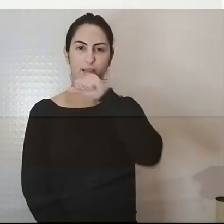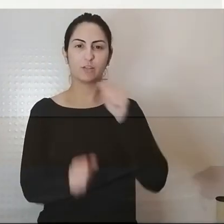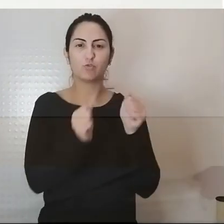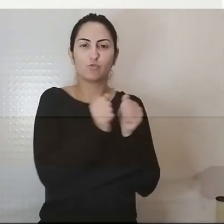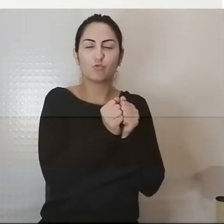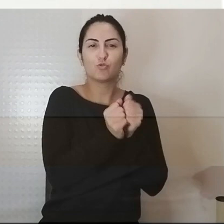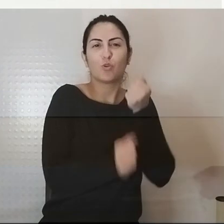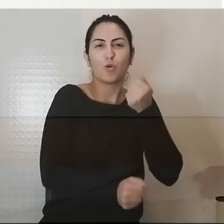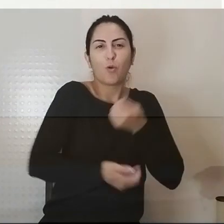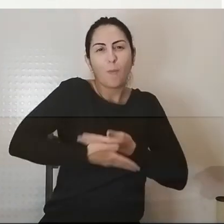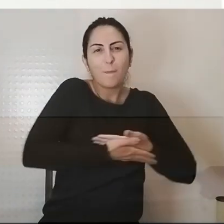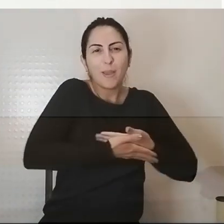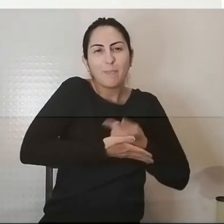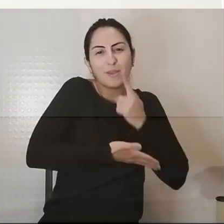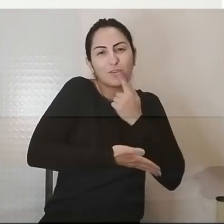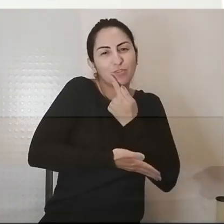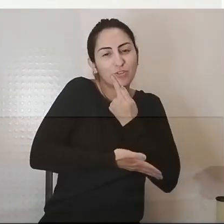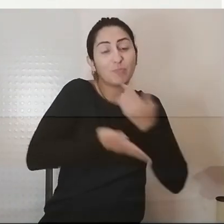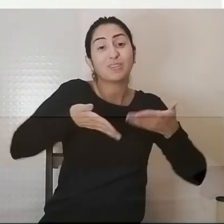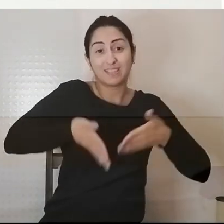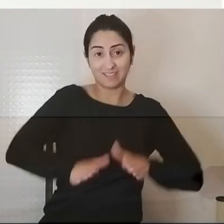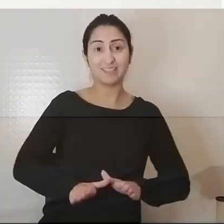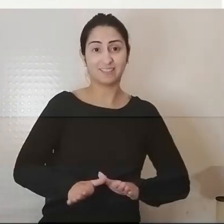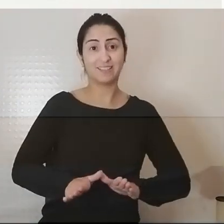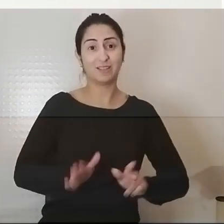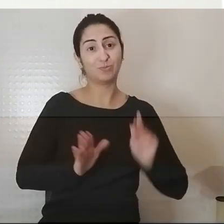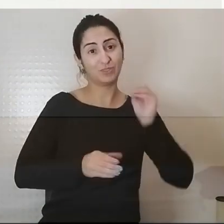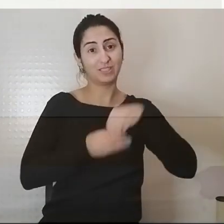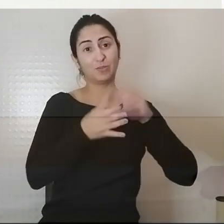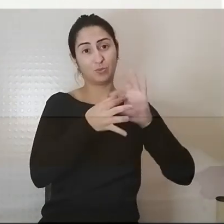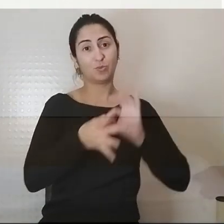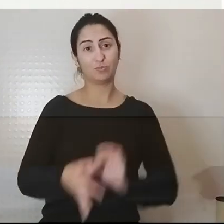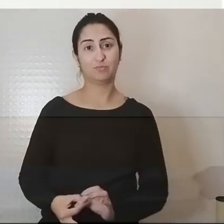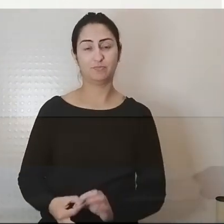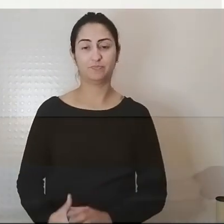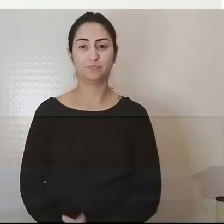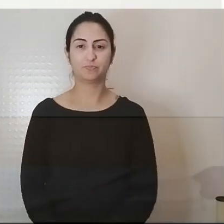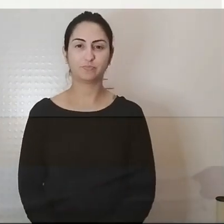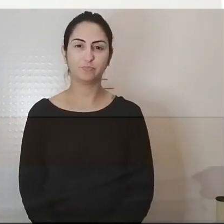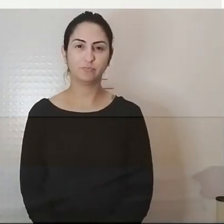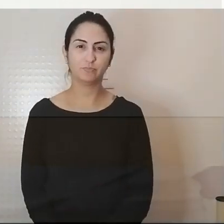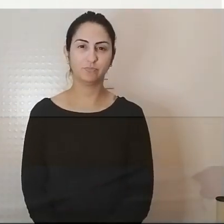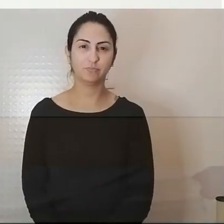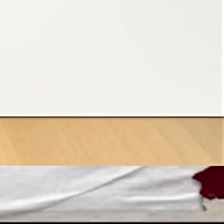gêmeos que nasceram nestes contextos uma